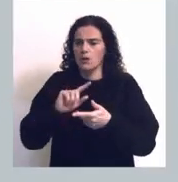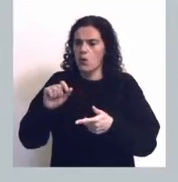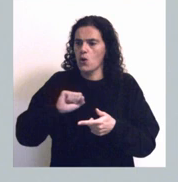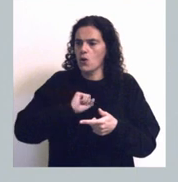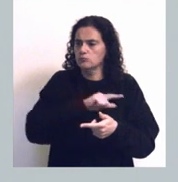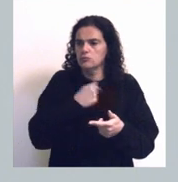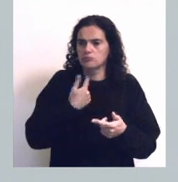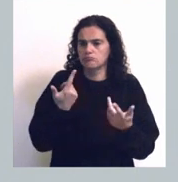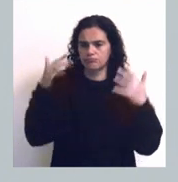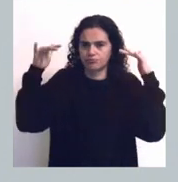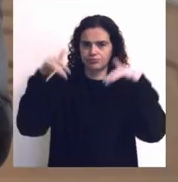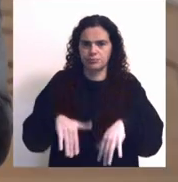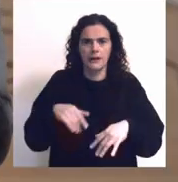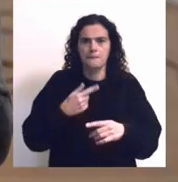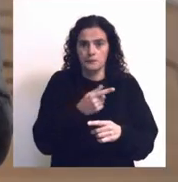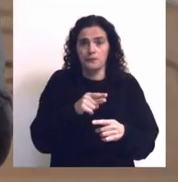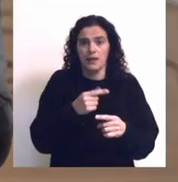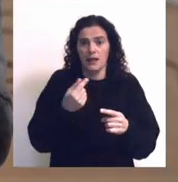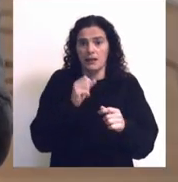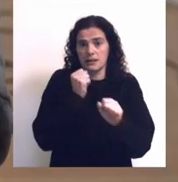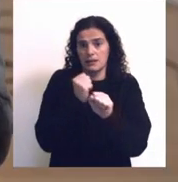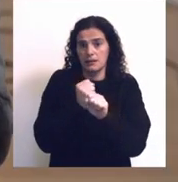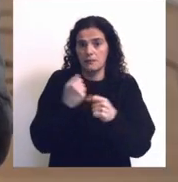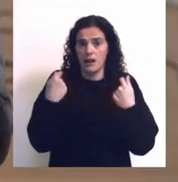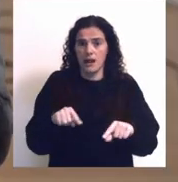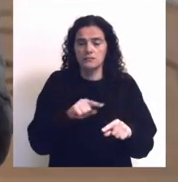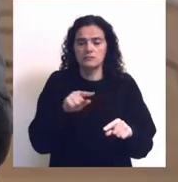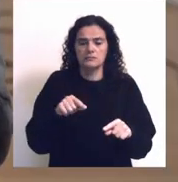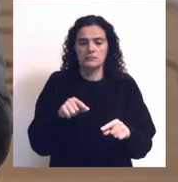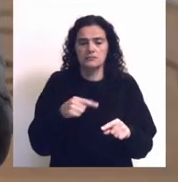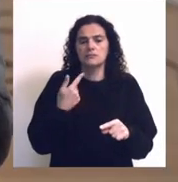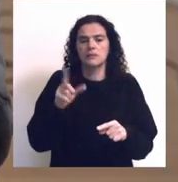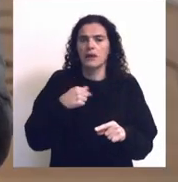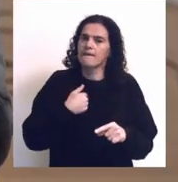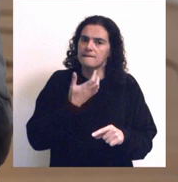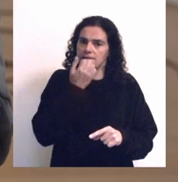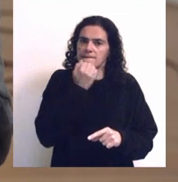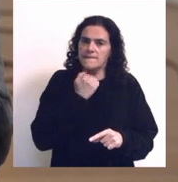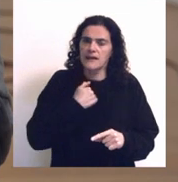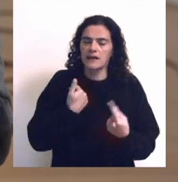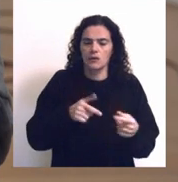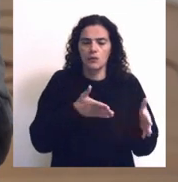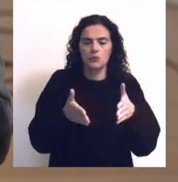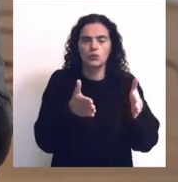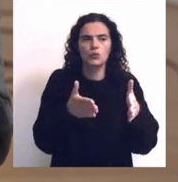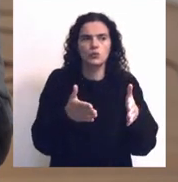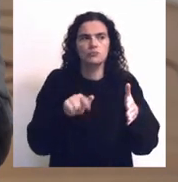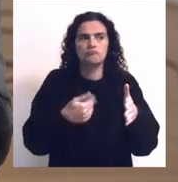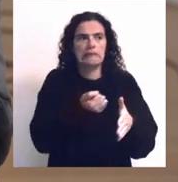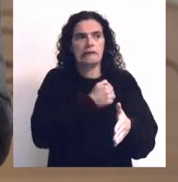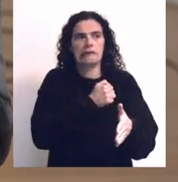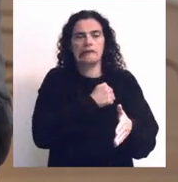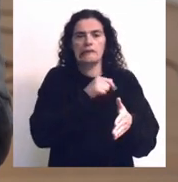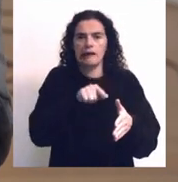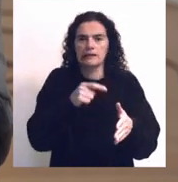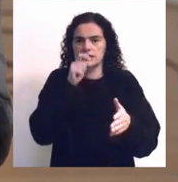escala é absolutamente trabalhada e isso é uma coisa que também me agrada, num percurso onde a